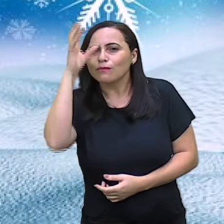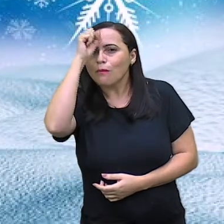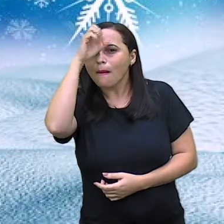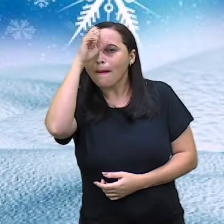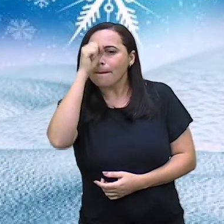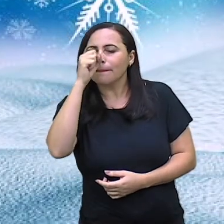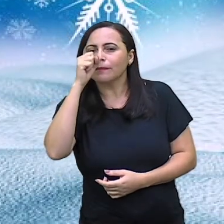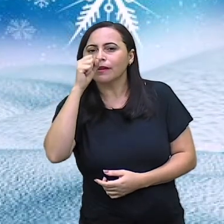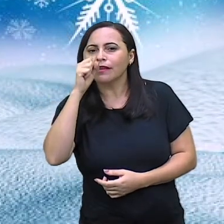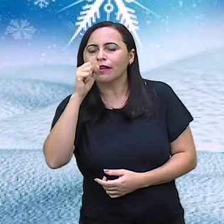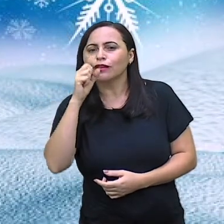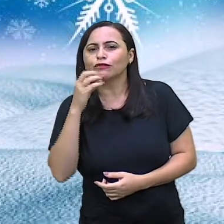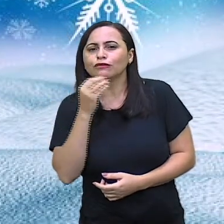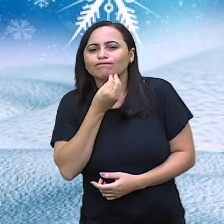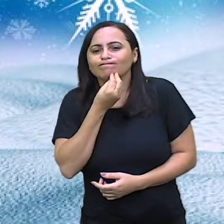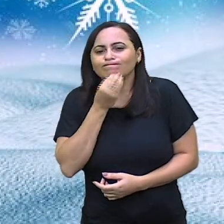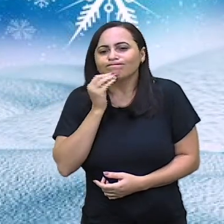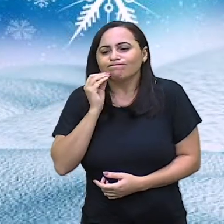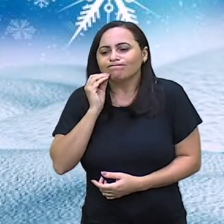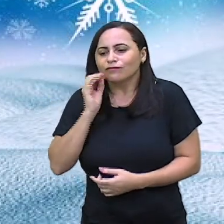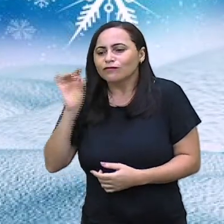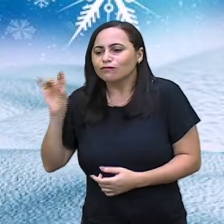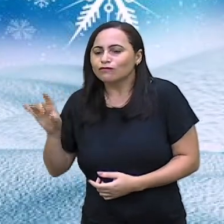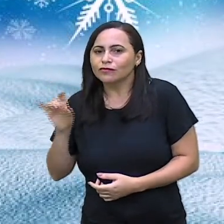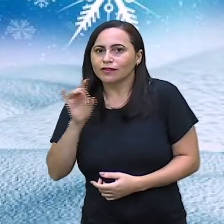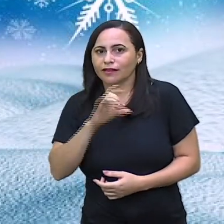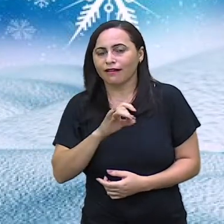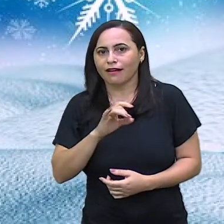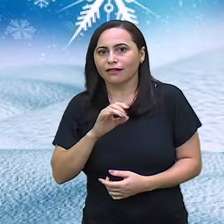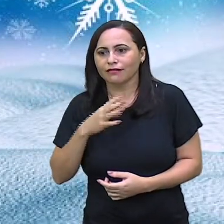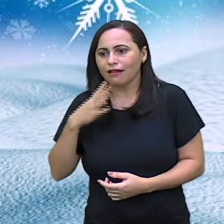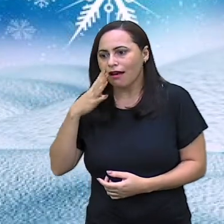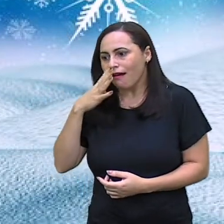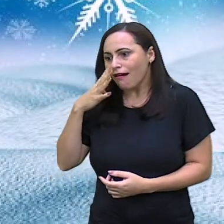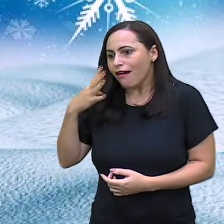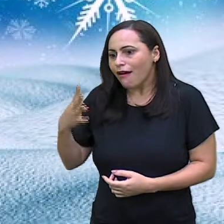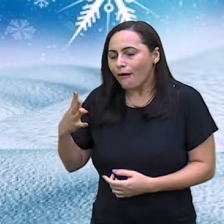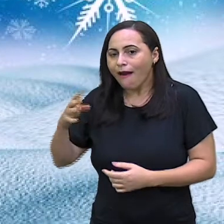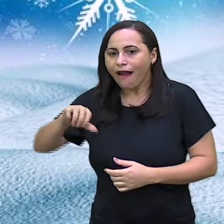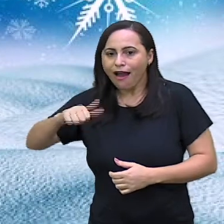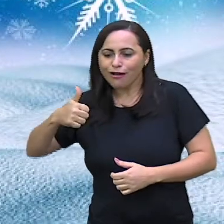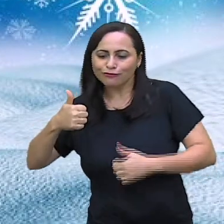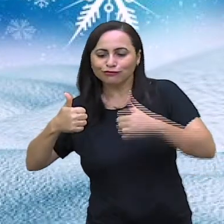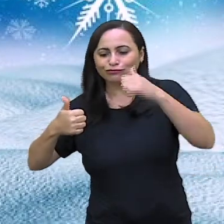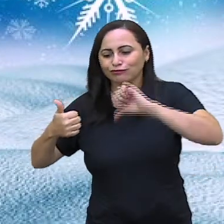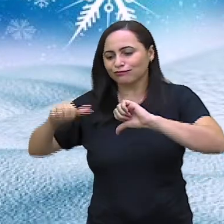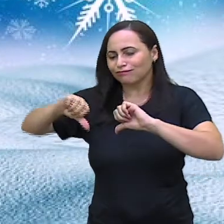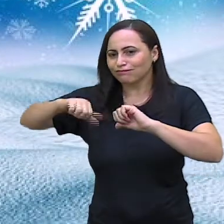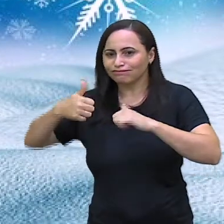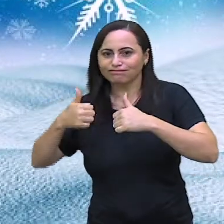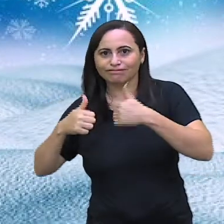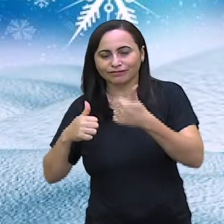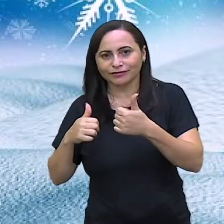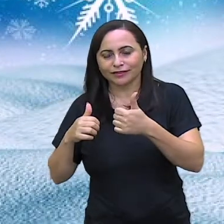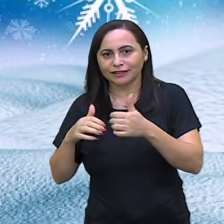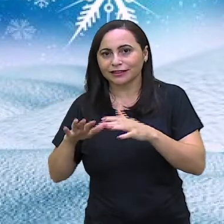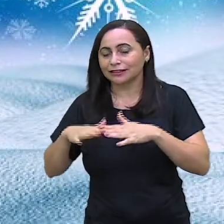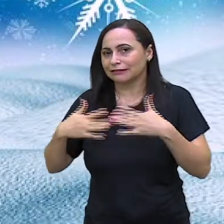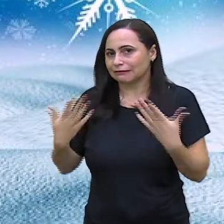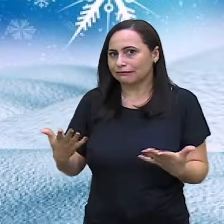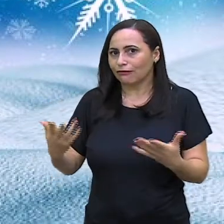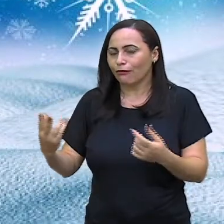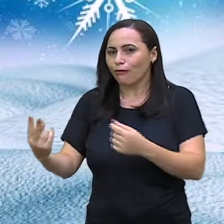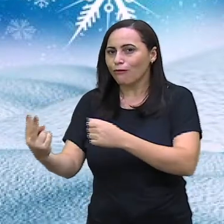e consegue admirar as suas qualidades. Assim, poderíamos nos proteger